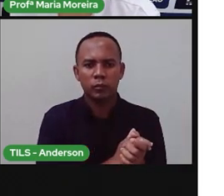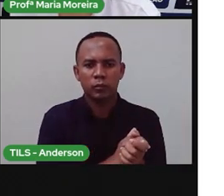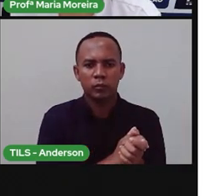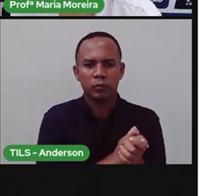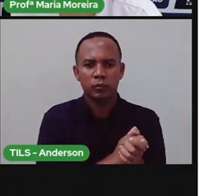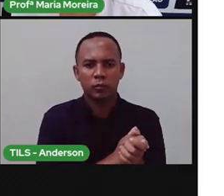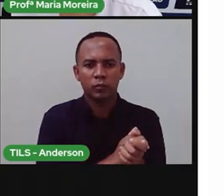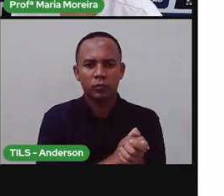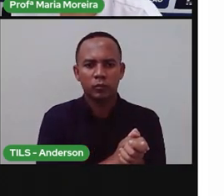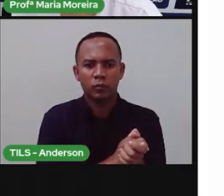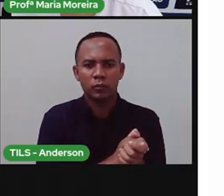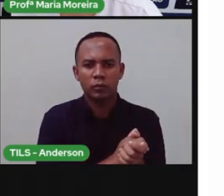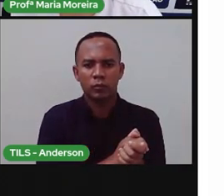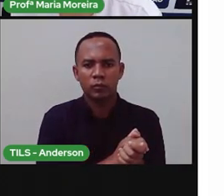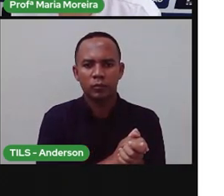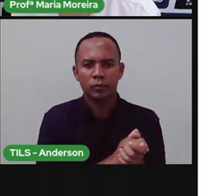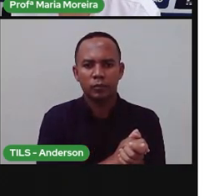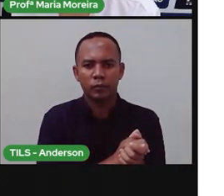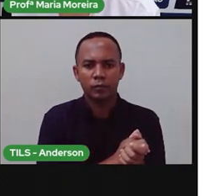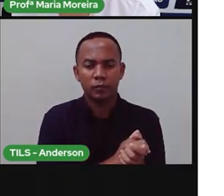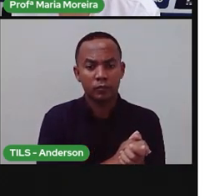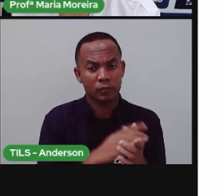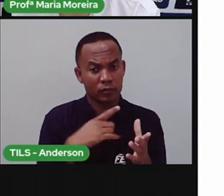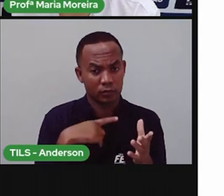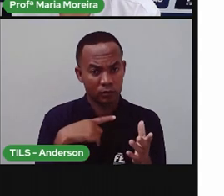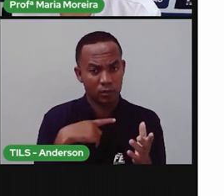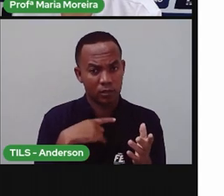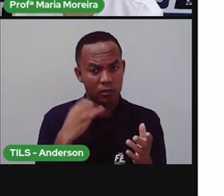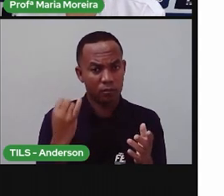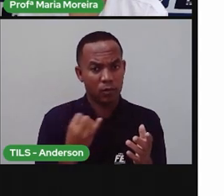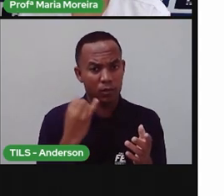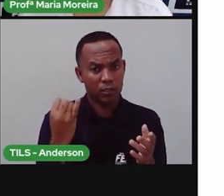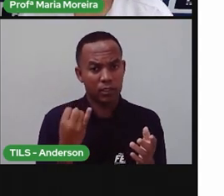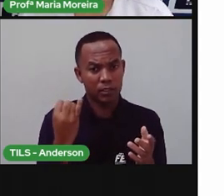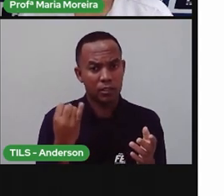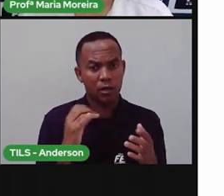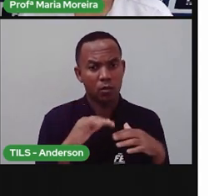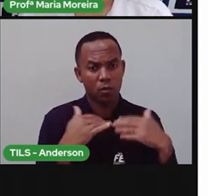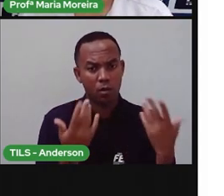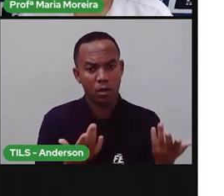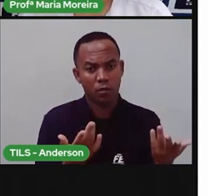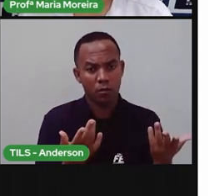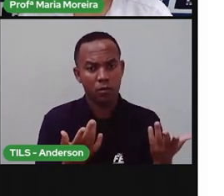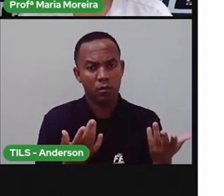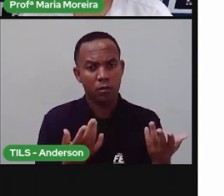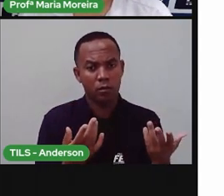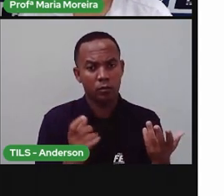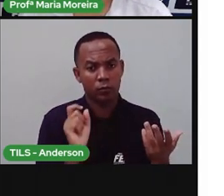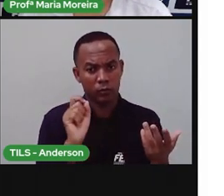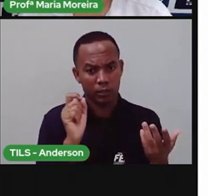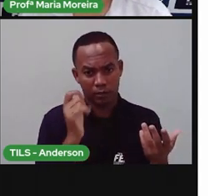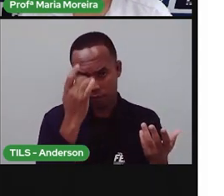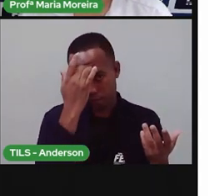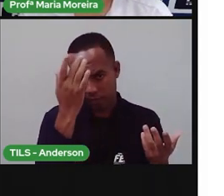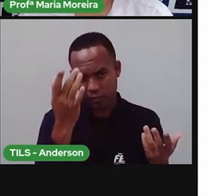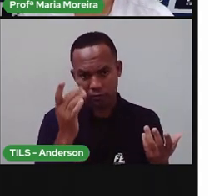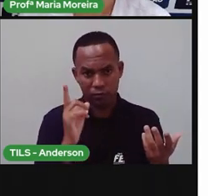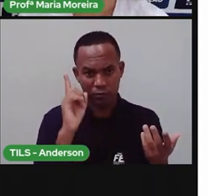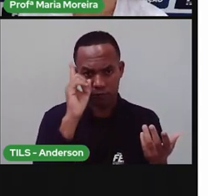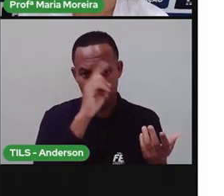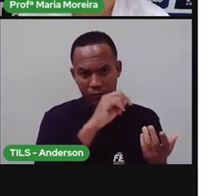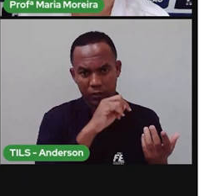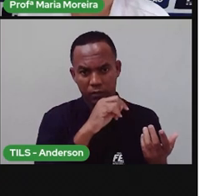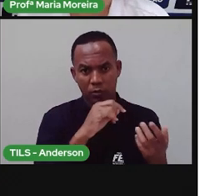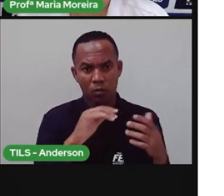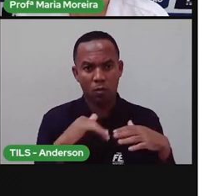Qual a importância dela? E se ela não existisse? Como é que a gente ficaria? Fácil? Será que seria fácil